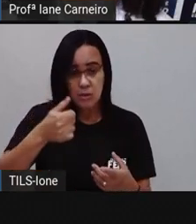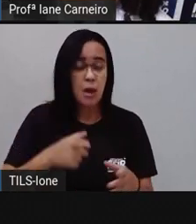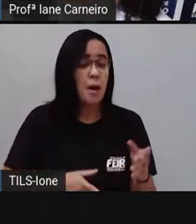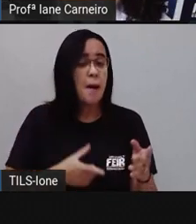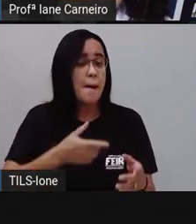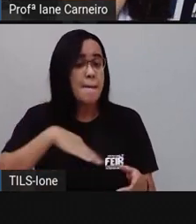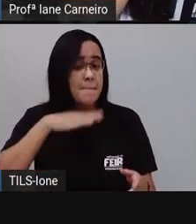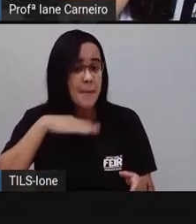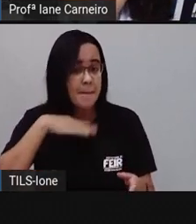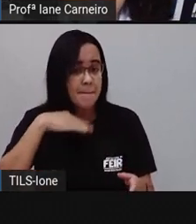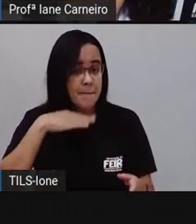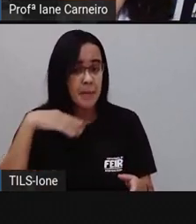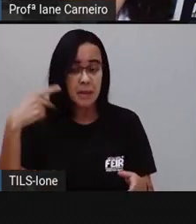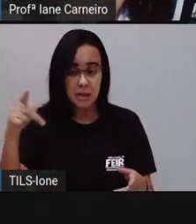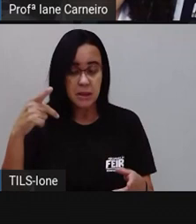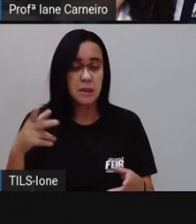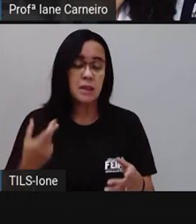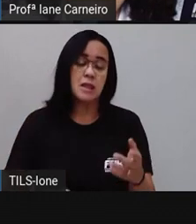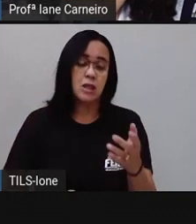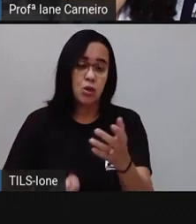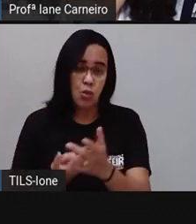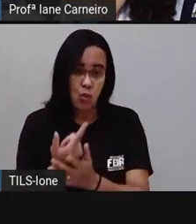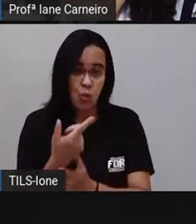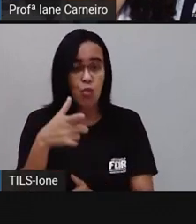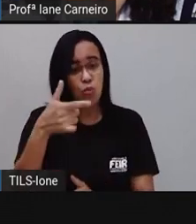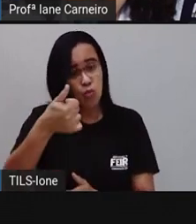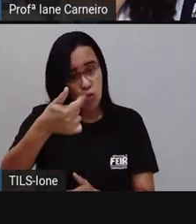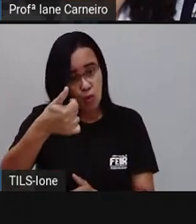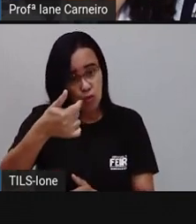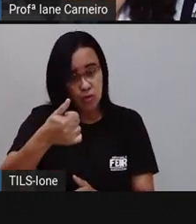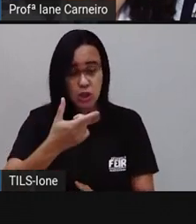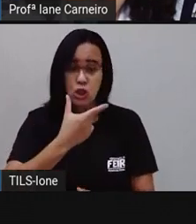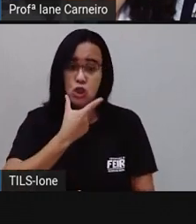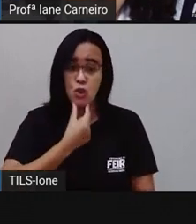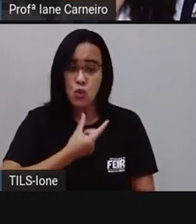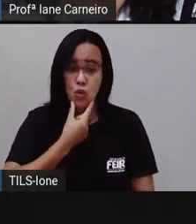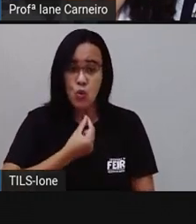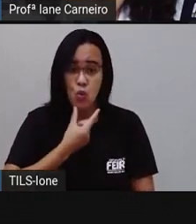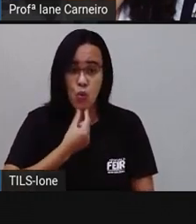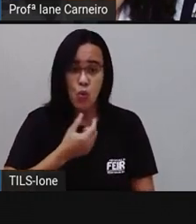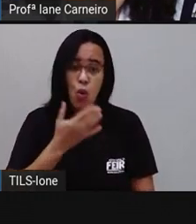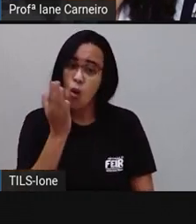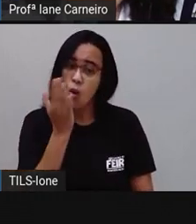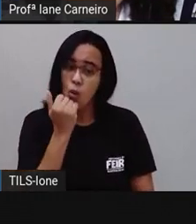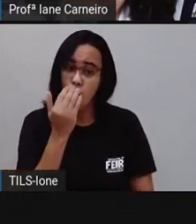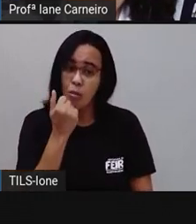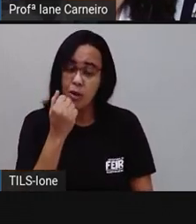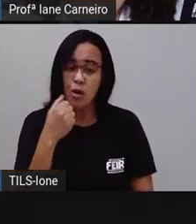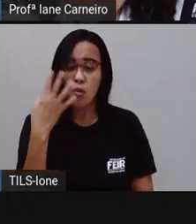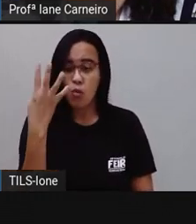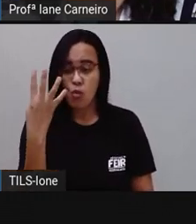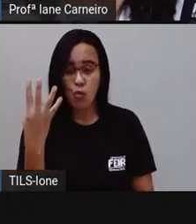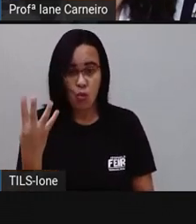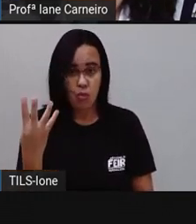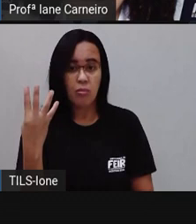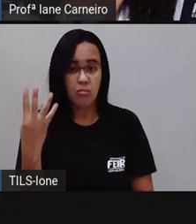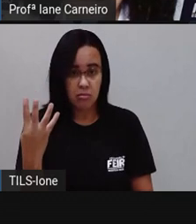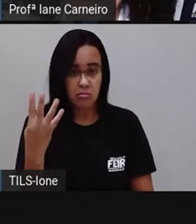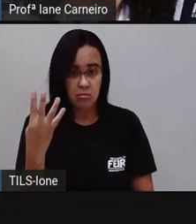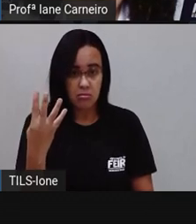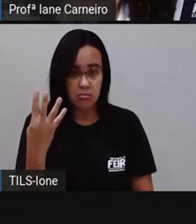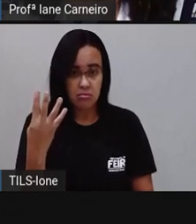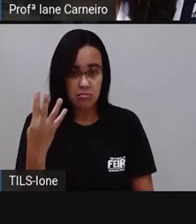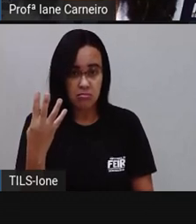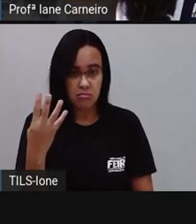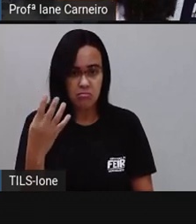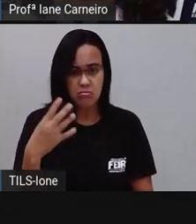A gente pode tirar, né? Do doze. Você pode desenhar, Um, dois, três, quatro, cinco, seis, sete, oito, nove, dez,